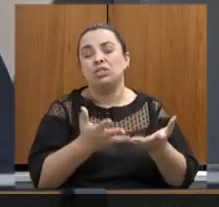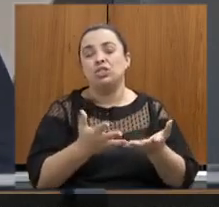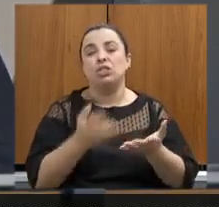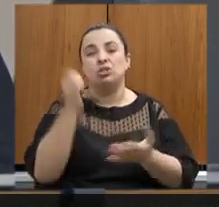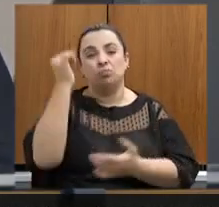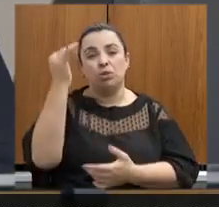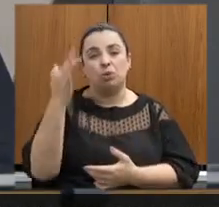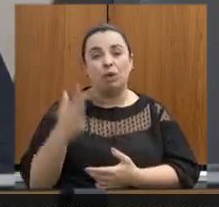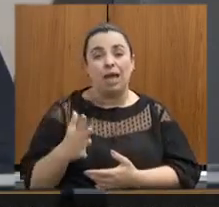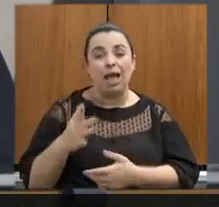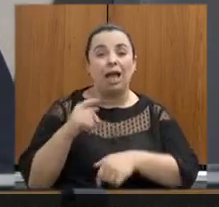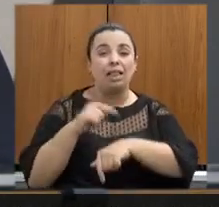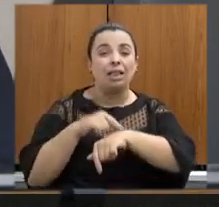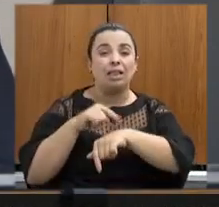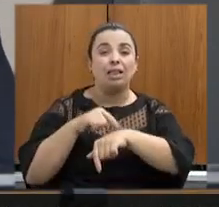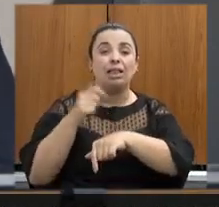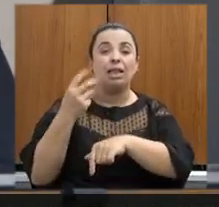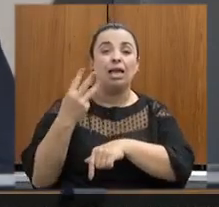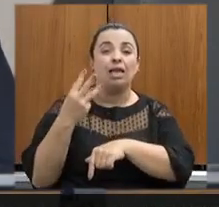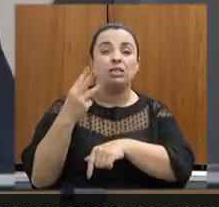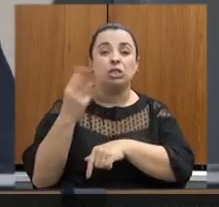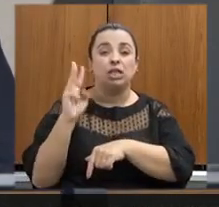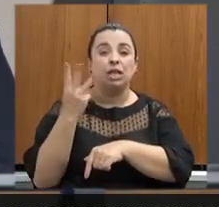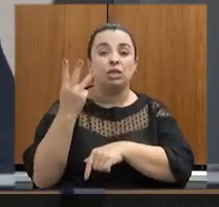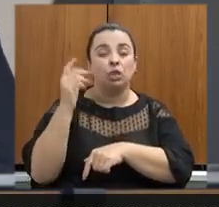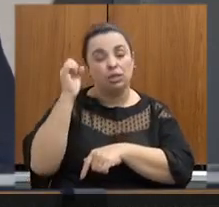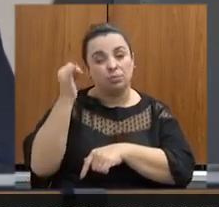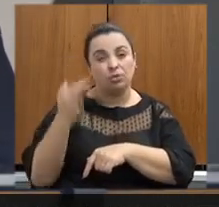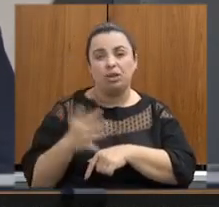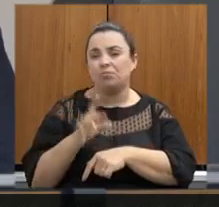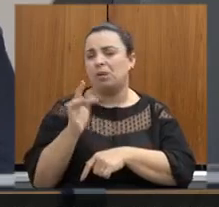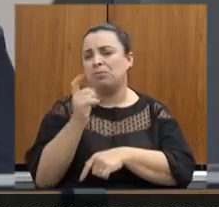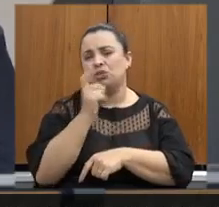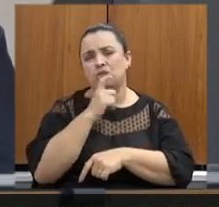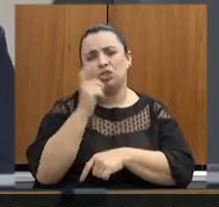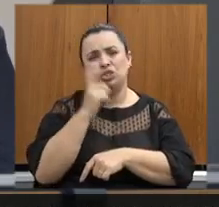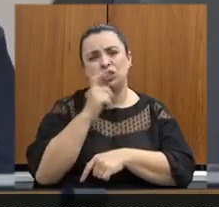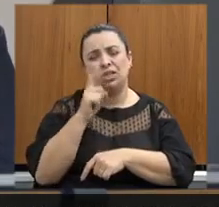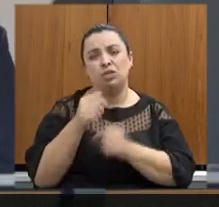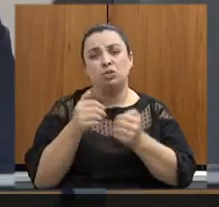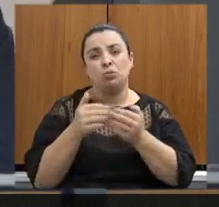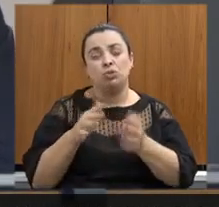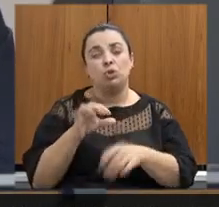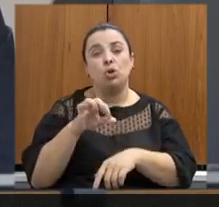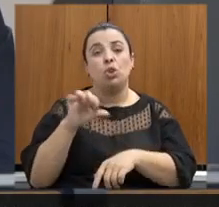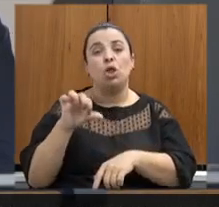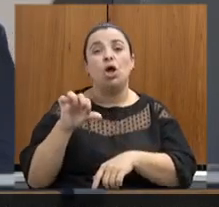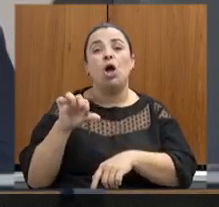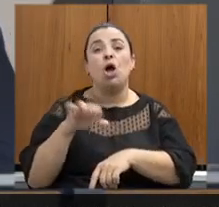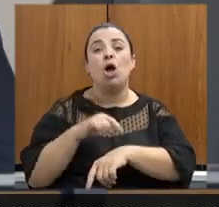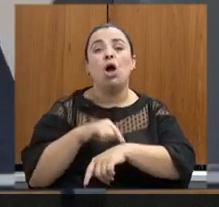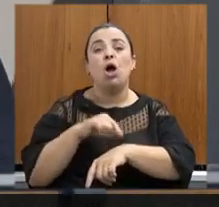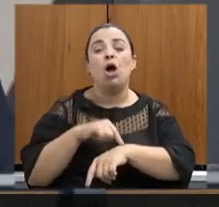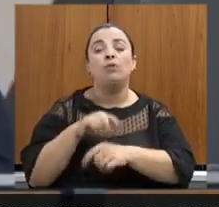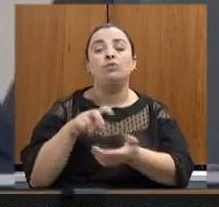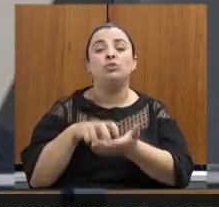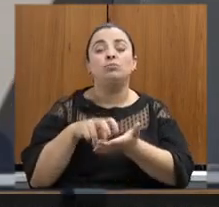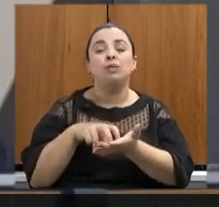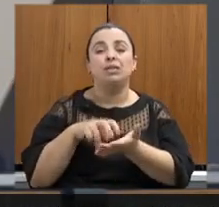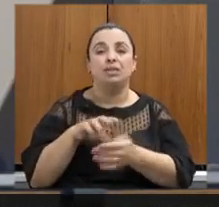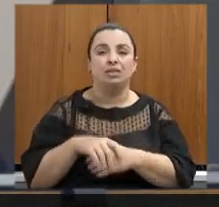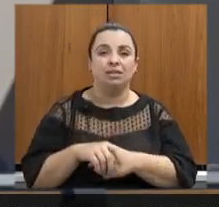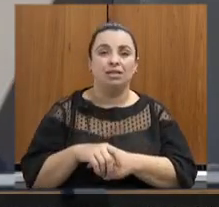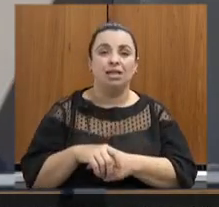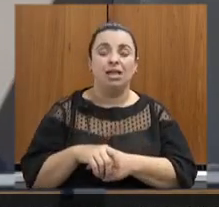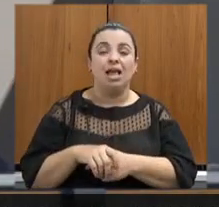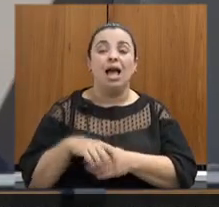essa licença ambiental começou 9 horas da manhã as 2 horas da tarde é a requerida tamisa que